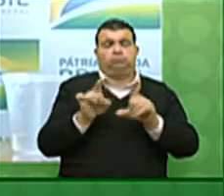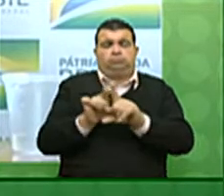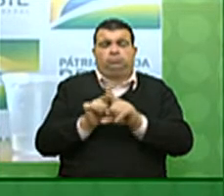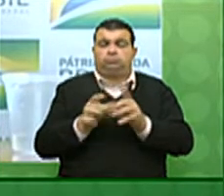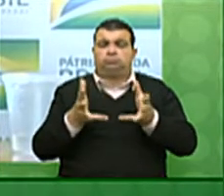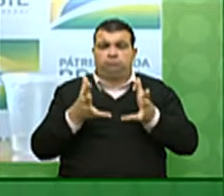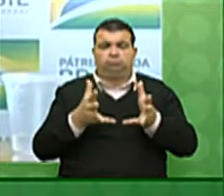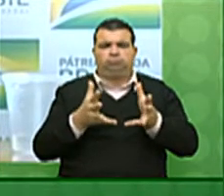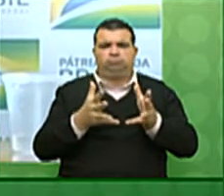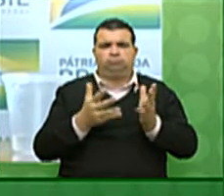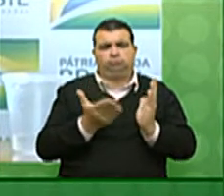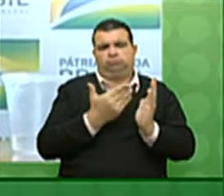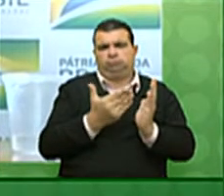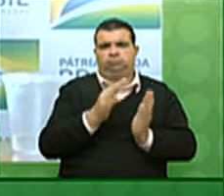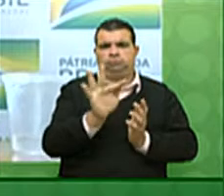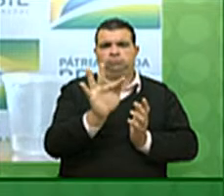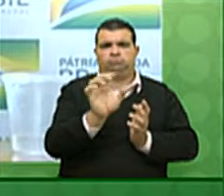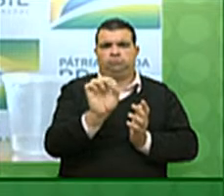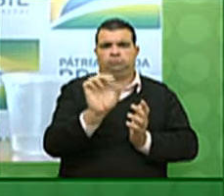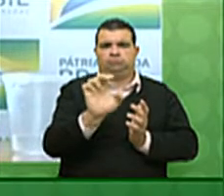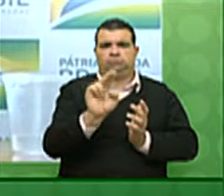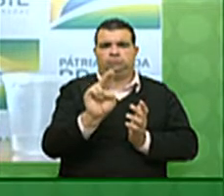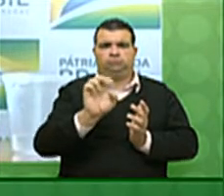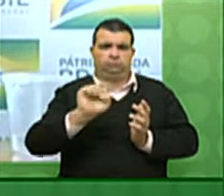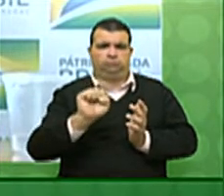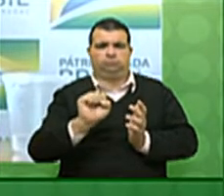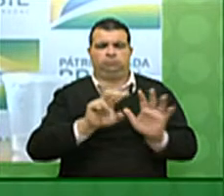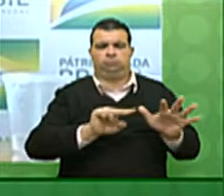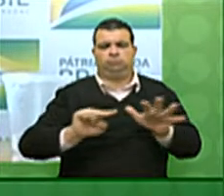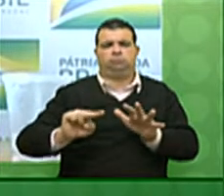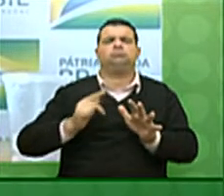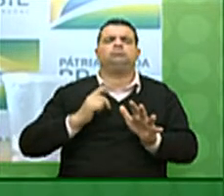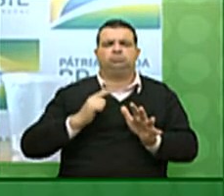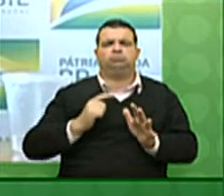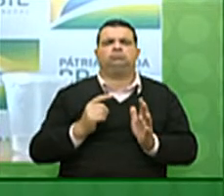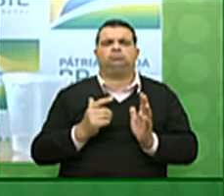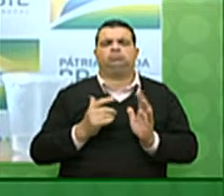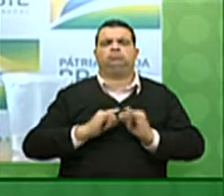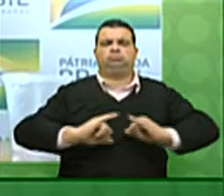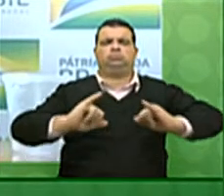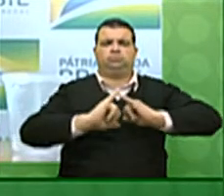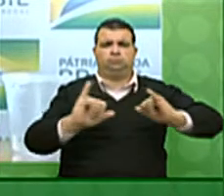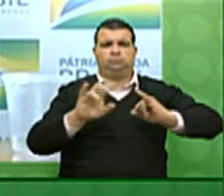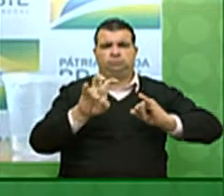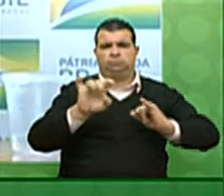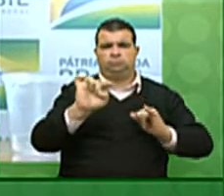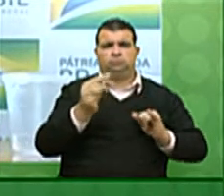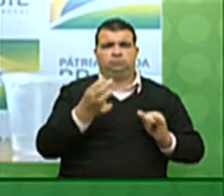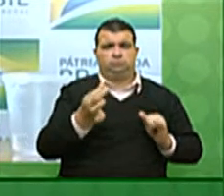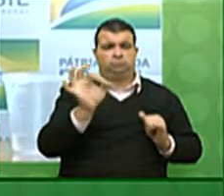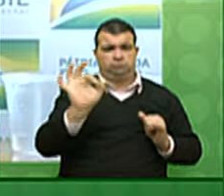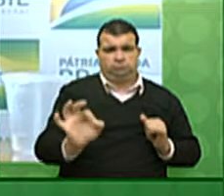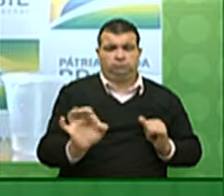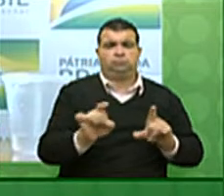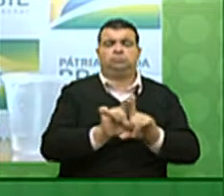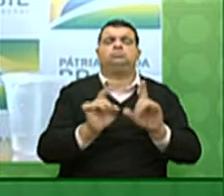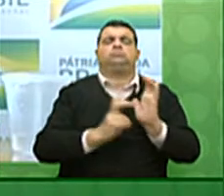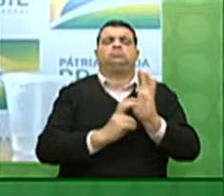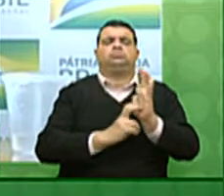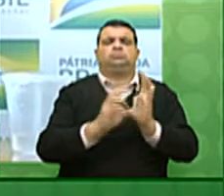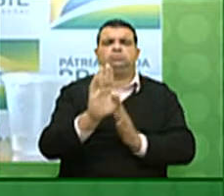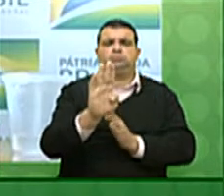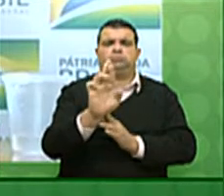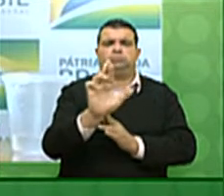o boletim Fox dessa semana já coloca na faixa dos 5,6 e o Banco Bradesco já